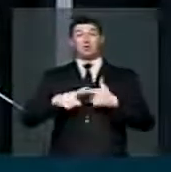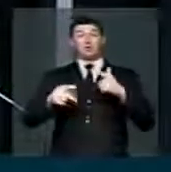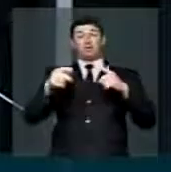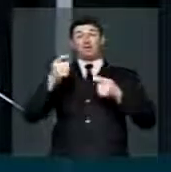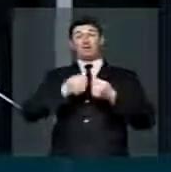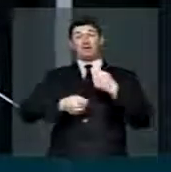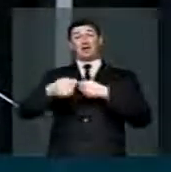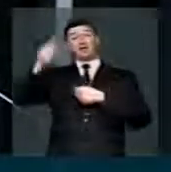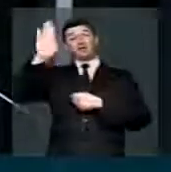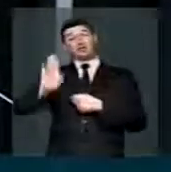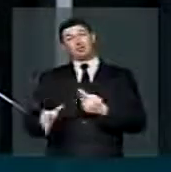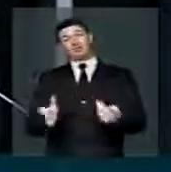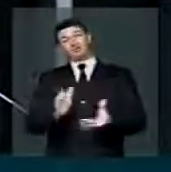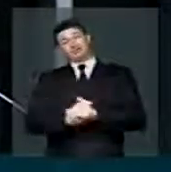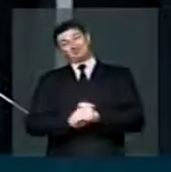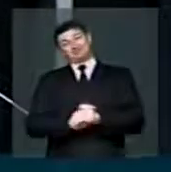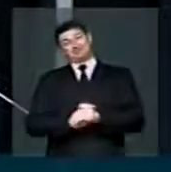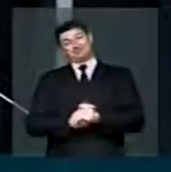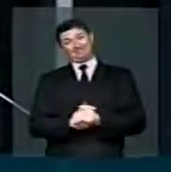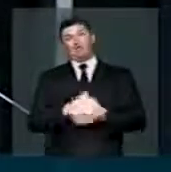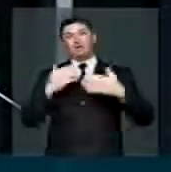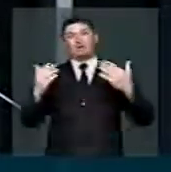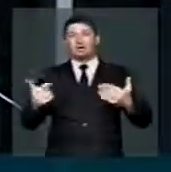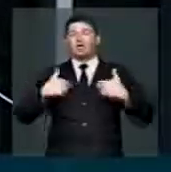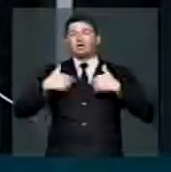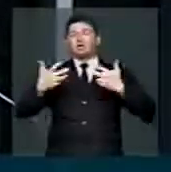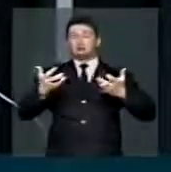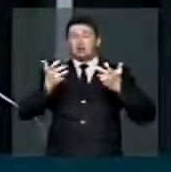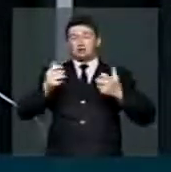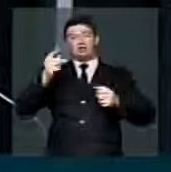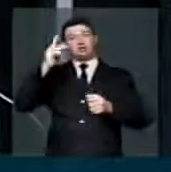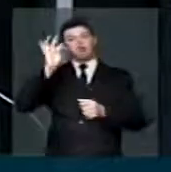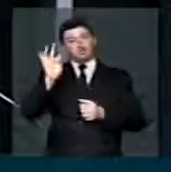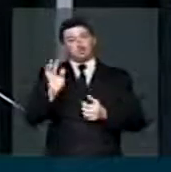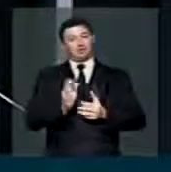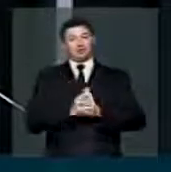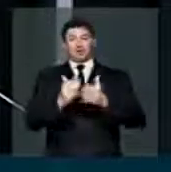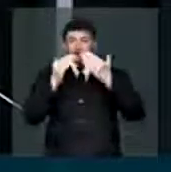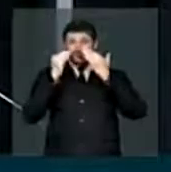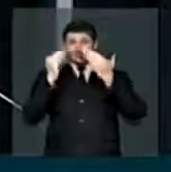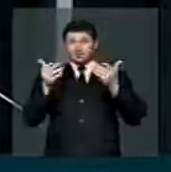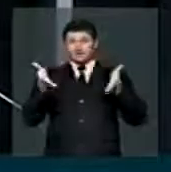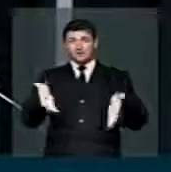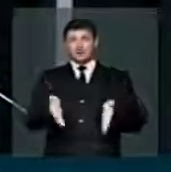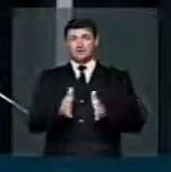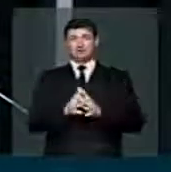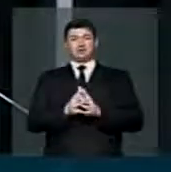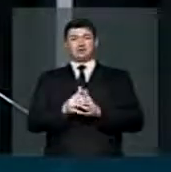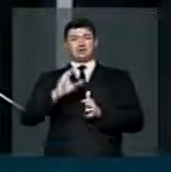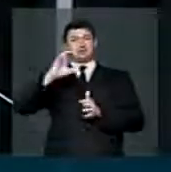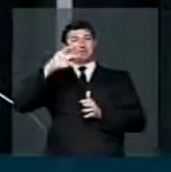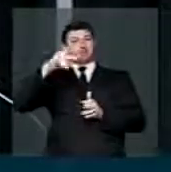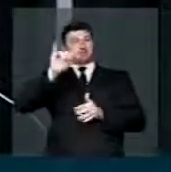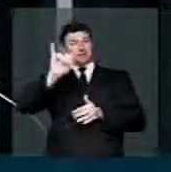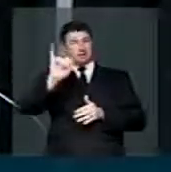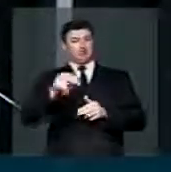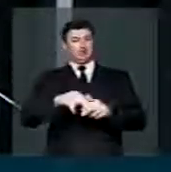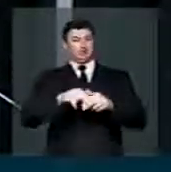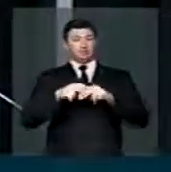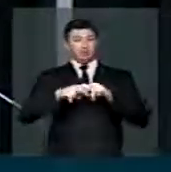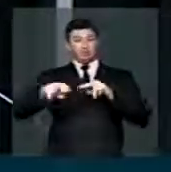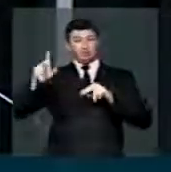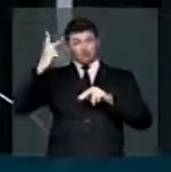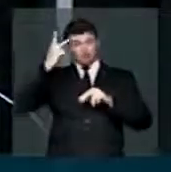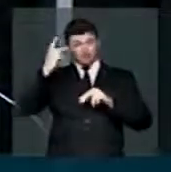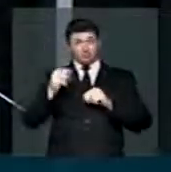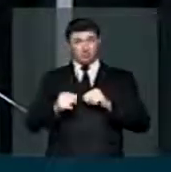balança comercial brasileira. Então, eu gostaria que o PT apresentasse uma CPI sobre o metrô